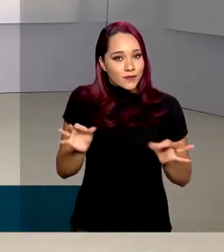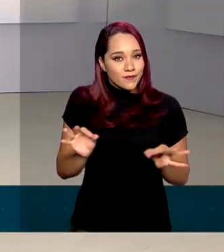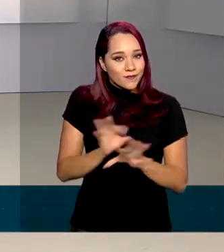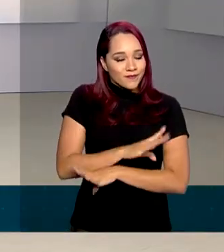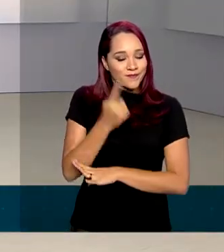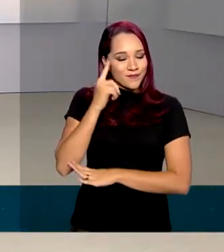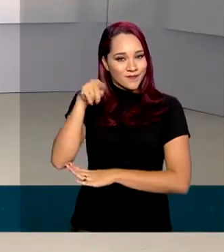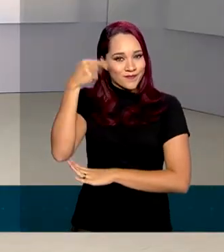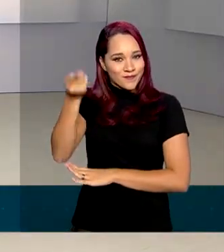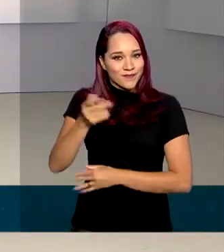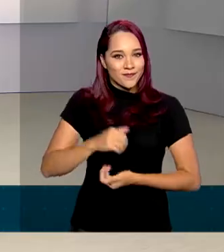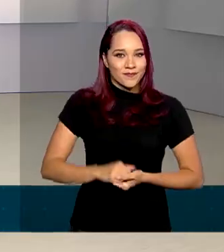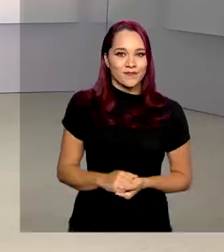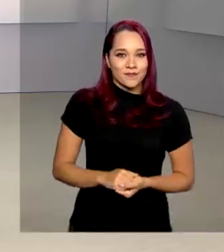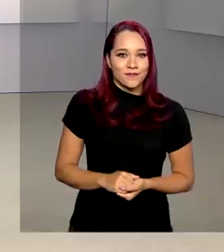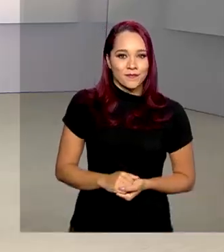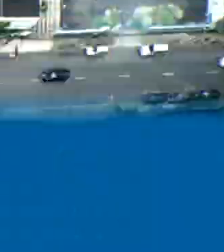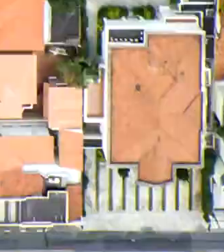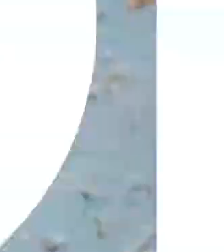aqui. Até a próxima edição.